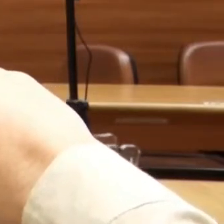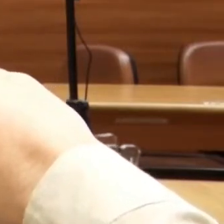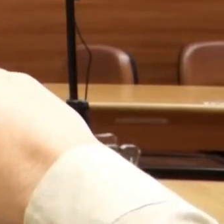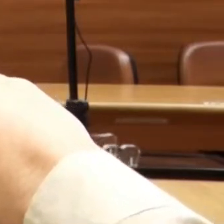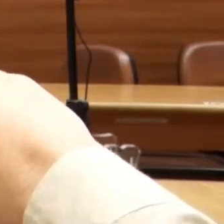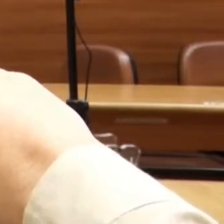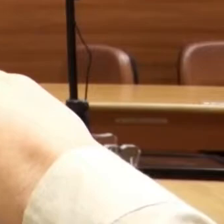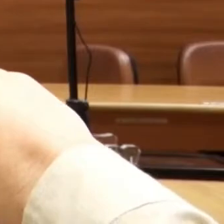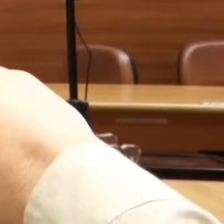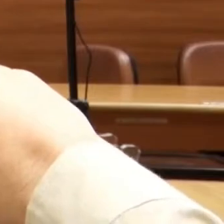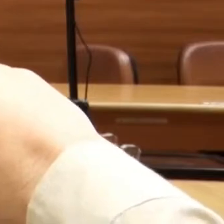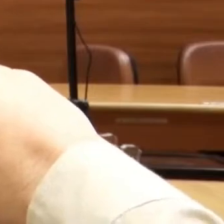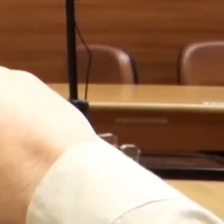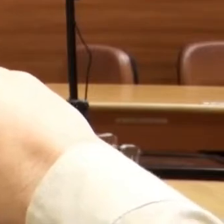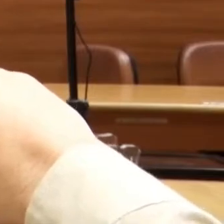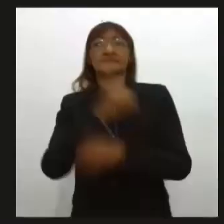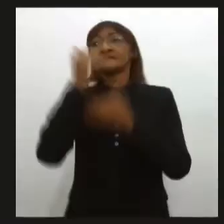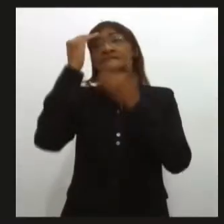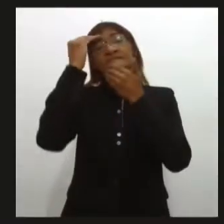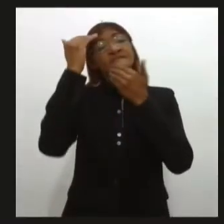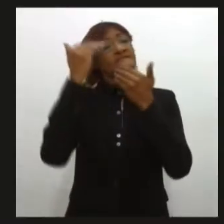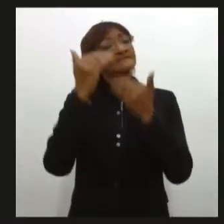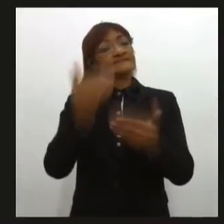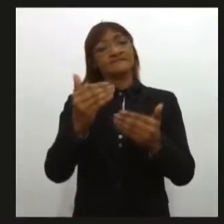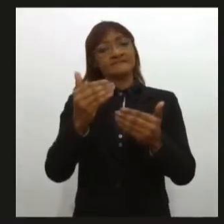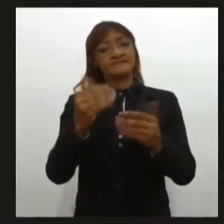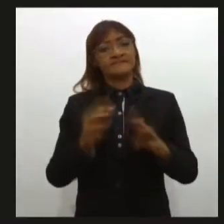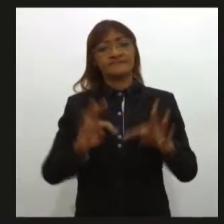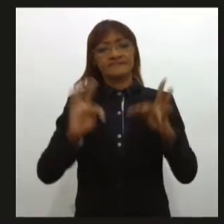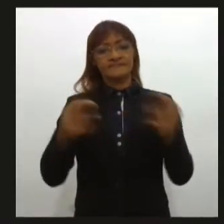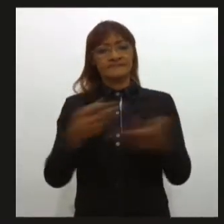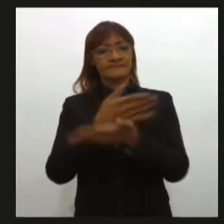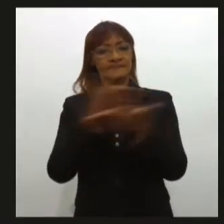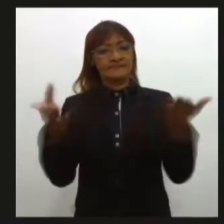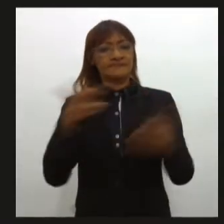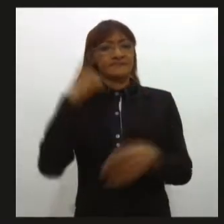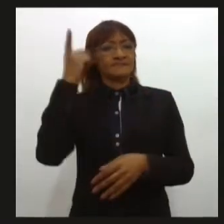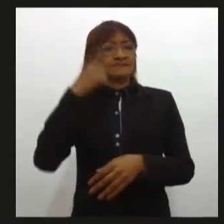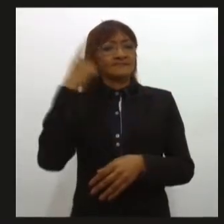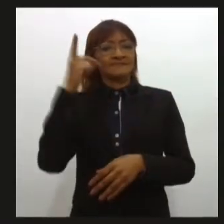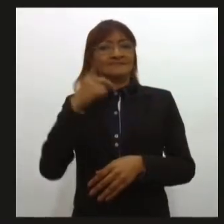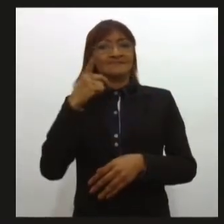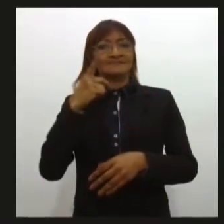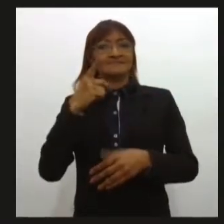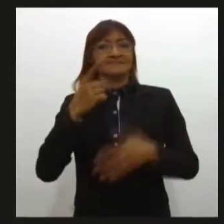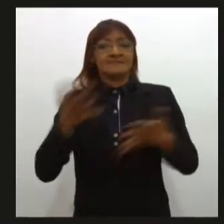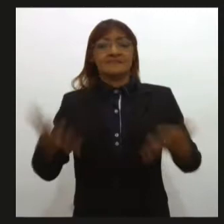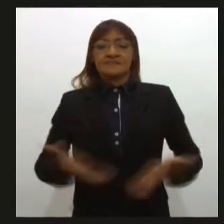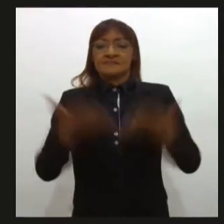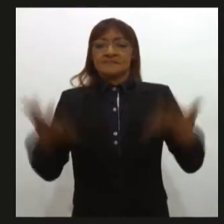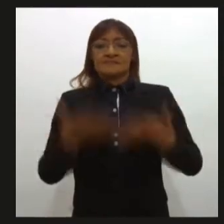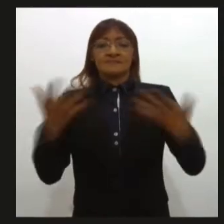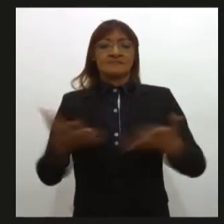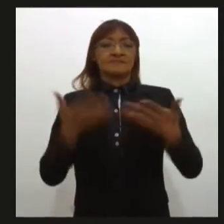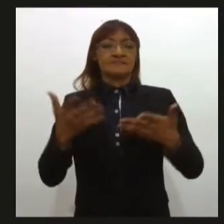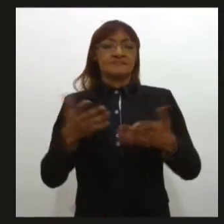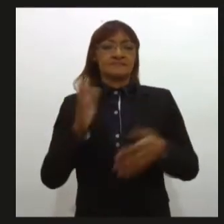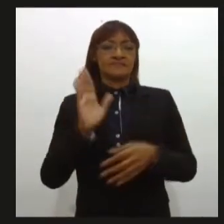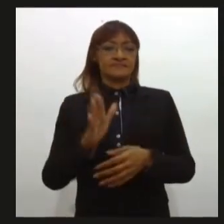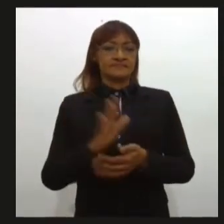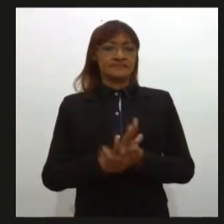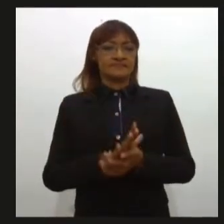na área pública como na área privada. O deputado Dr. Samuel fez o seu pronunciamento através do gabinete interativo,